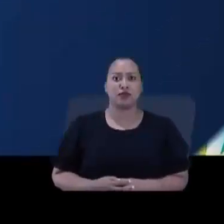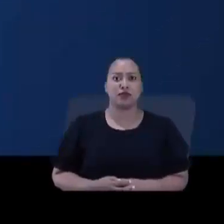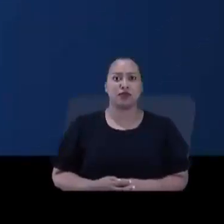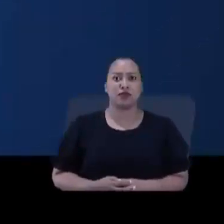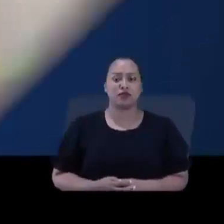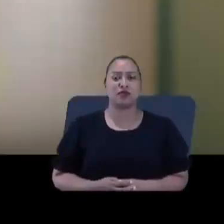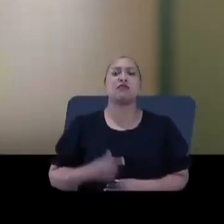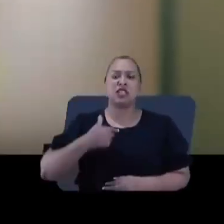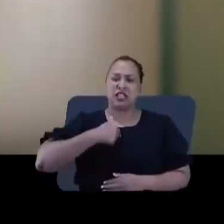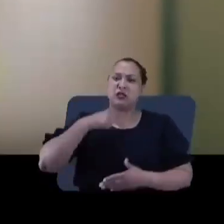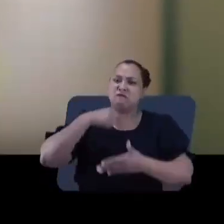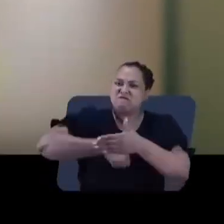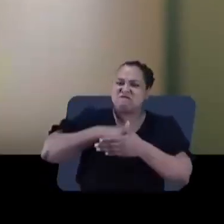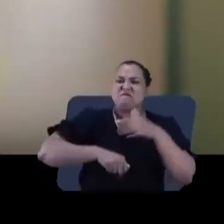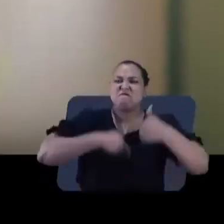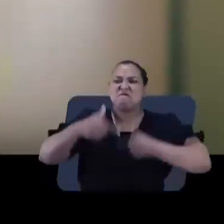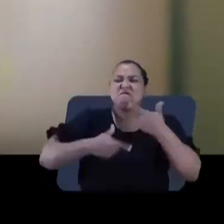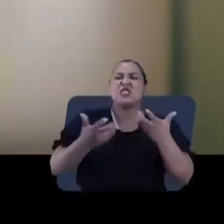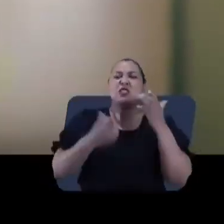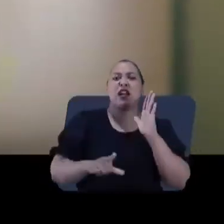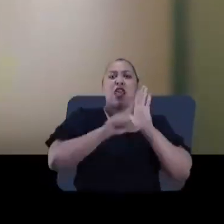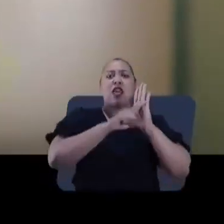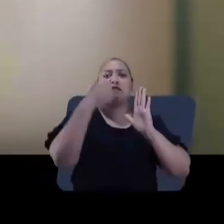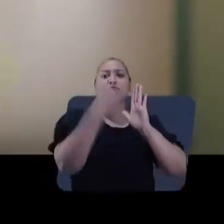Kennedy falando para a câmera.